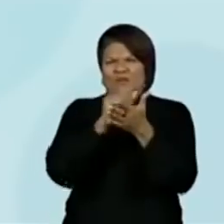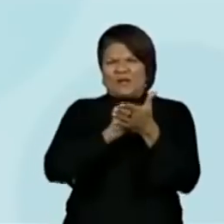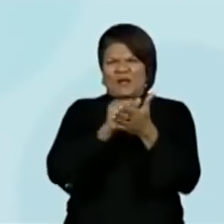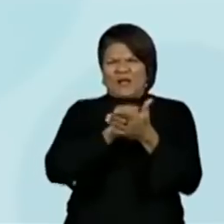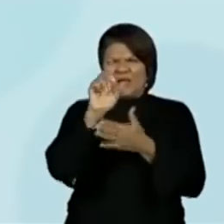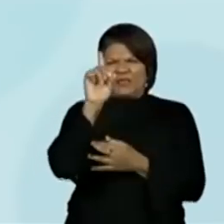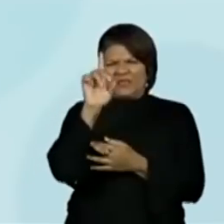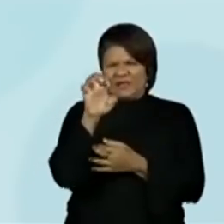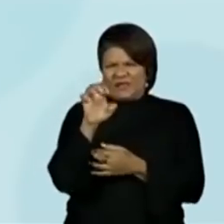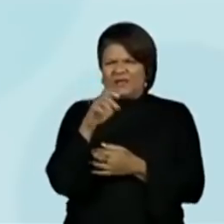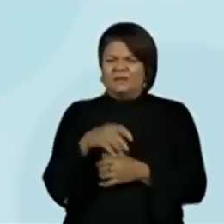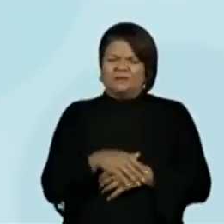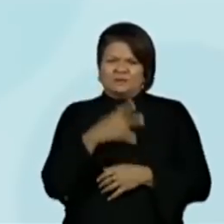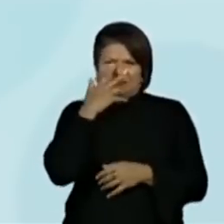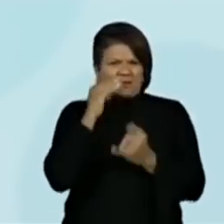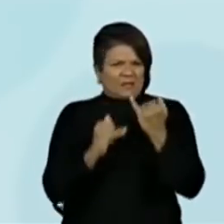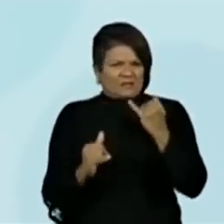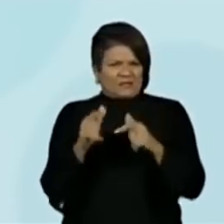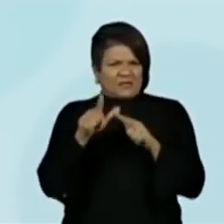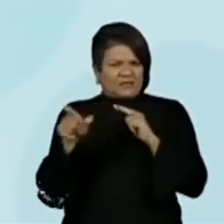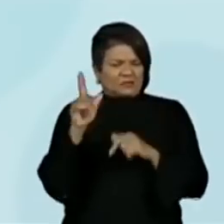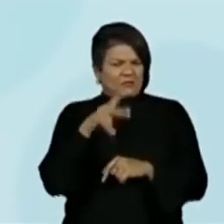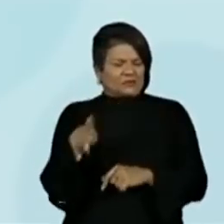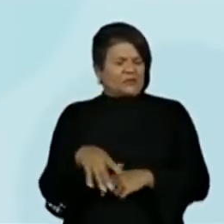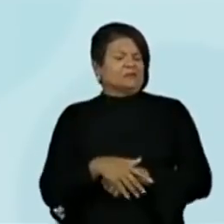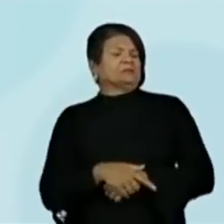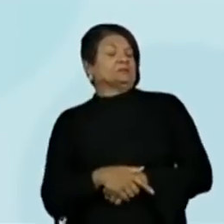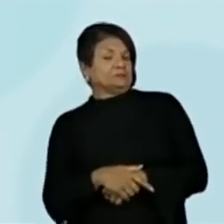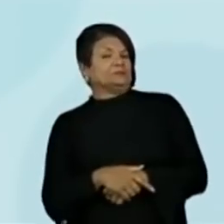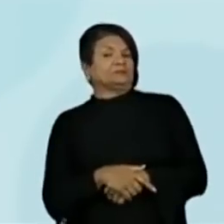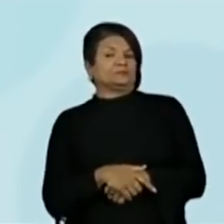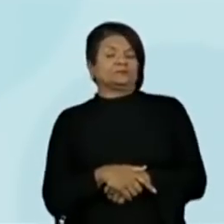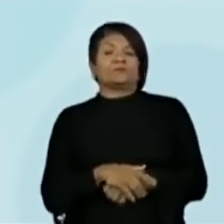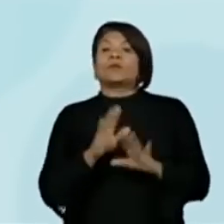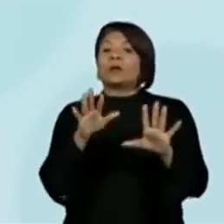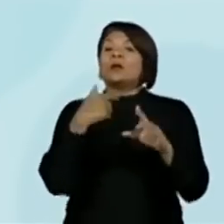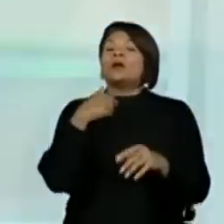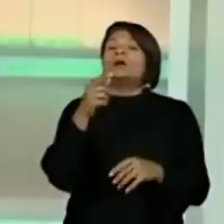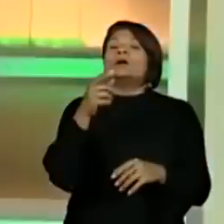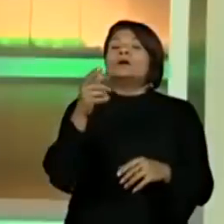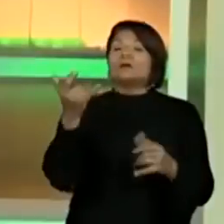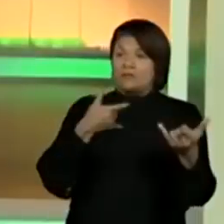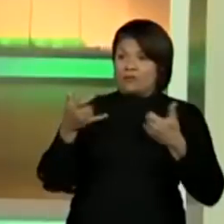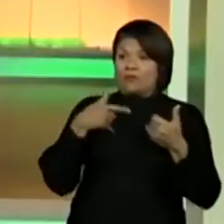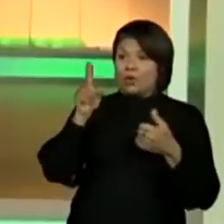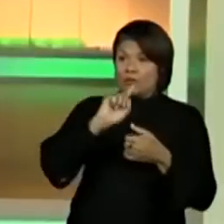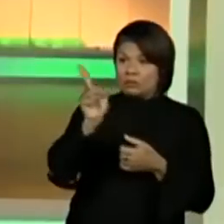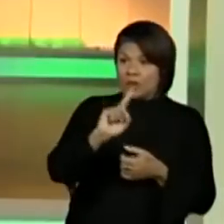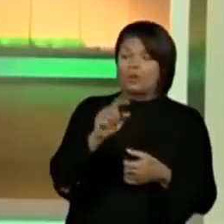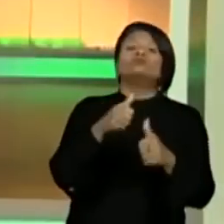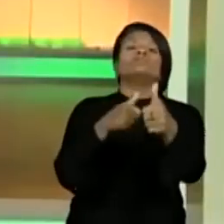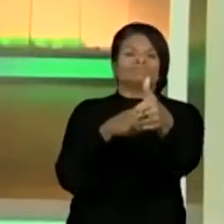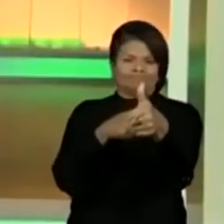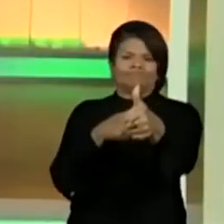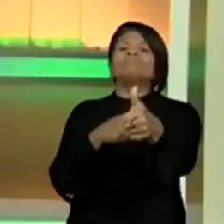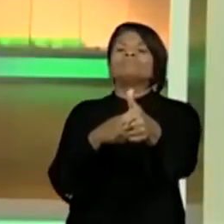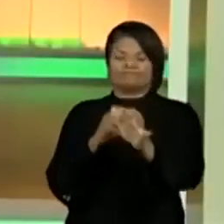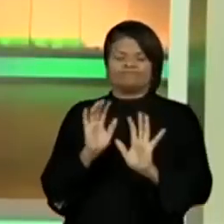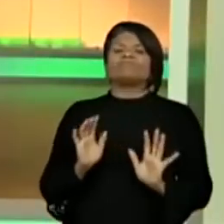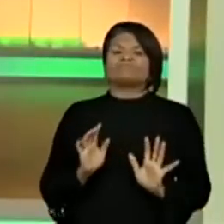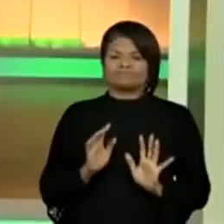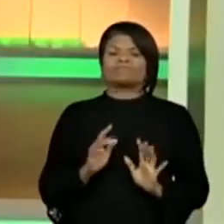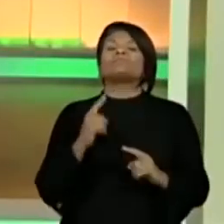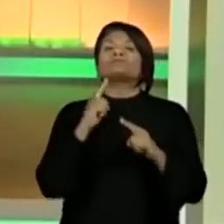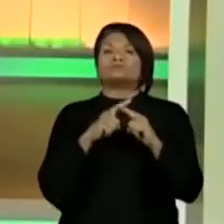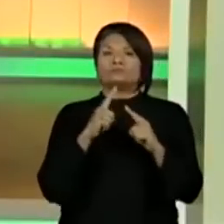letra de prof. Tudo bem? Então, ó, o pessoal que falou não, não é sempre. O texto não fala sempre. Lembra que é